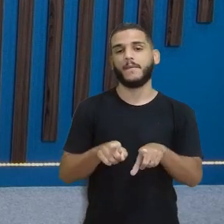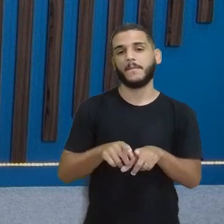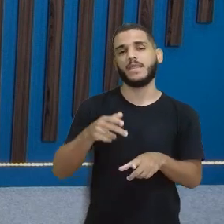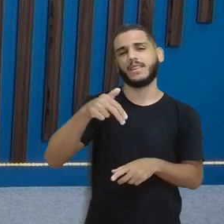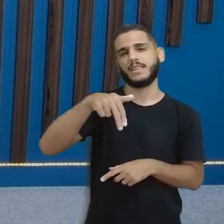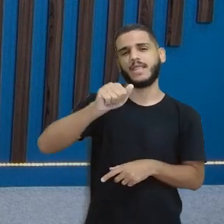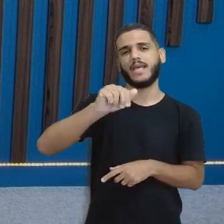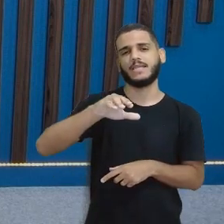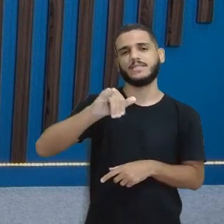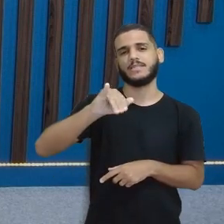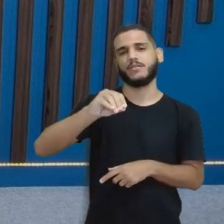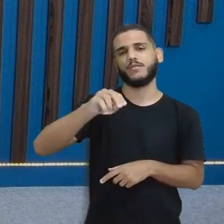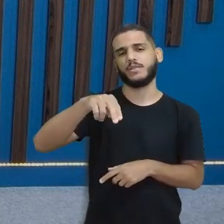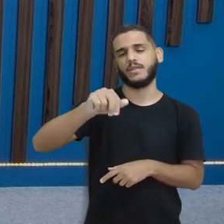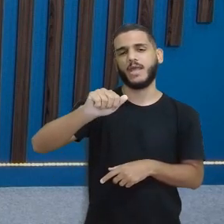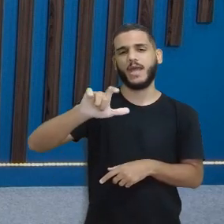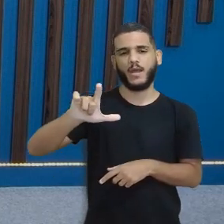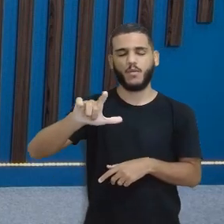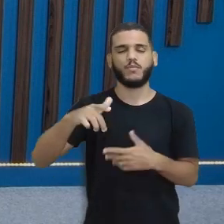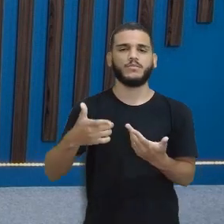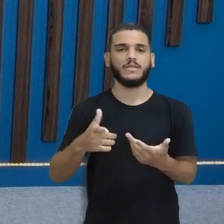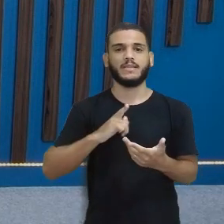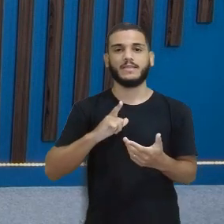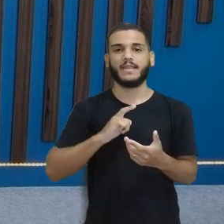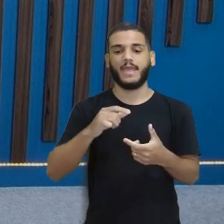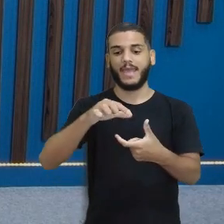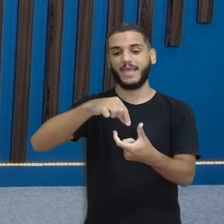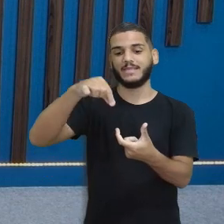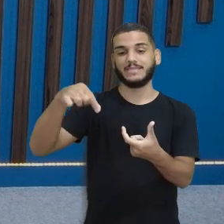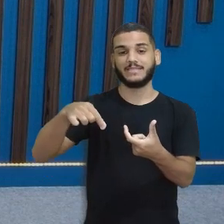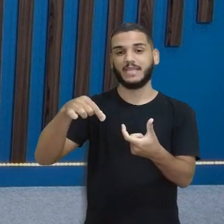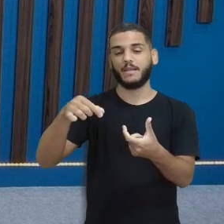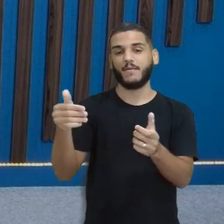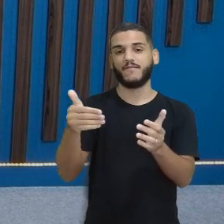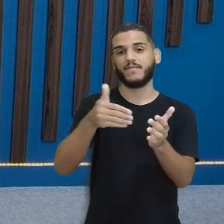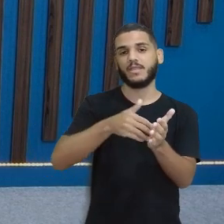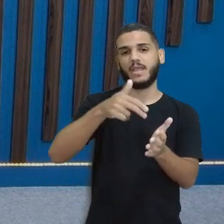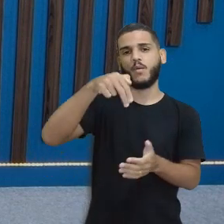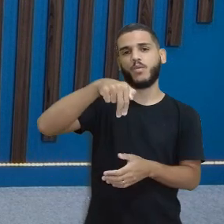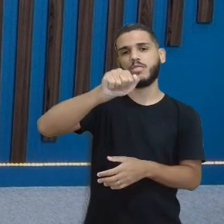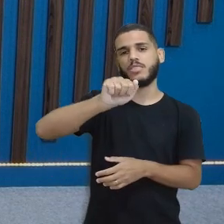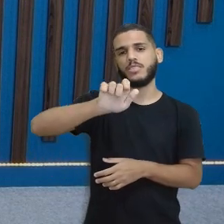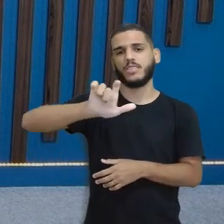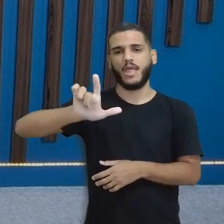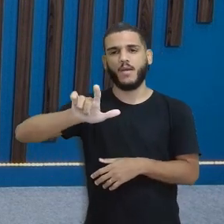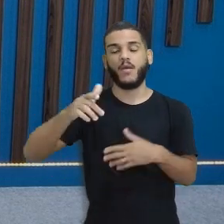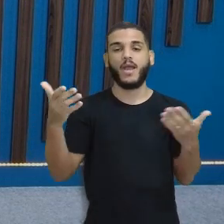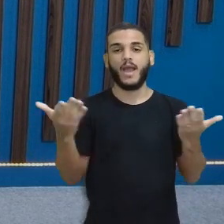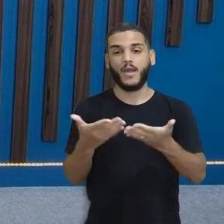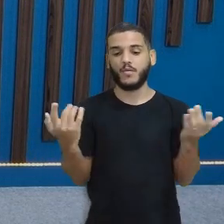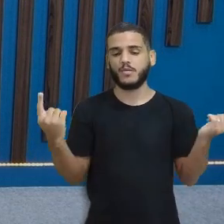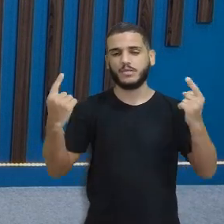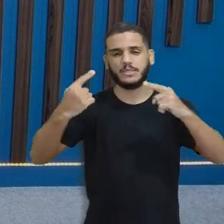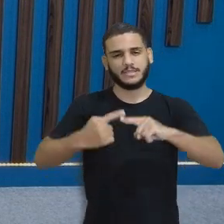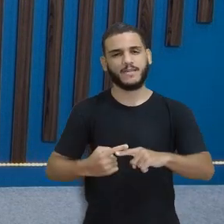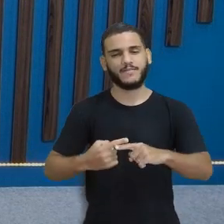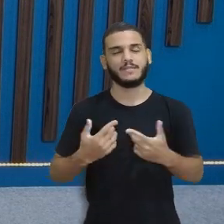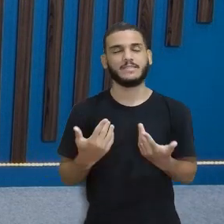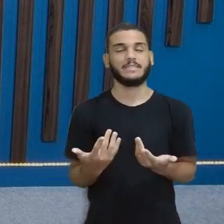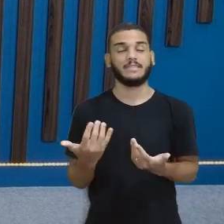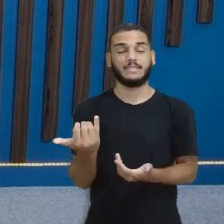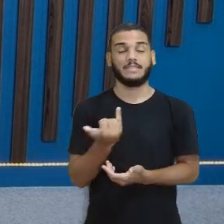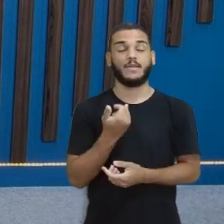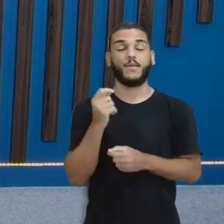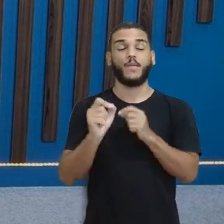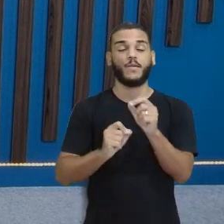Termininal Terminou em alto Mas eu quero agora Desafiar Eu quero que você me diga